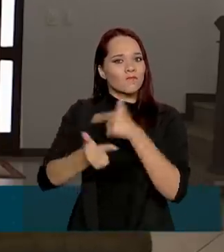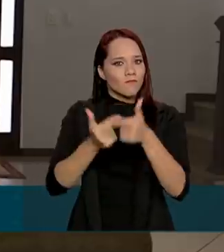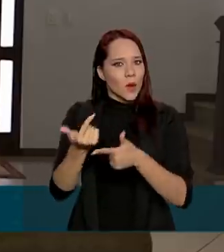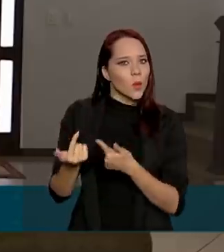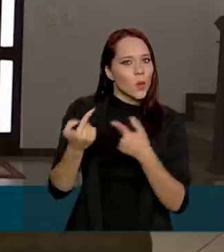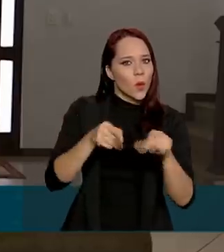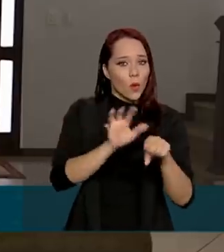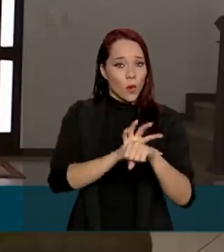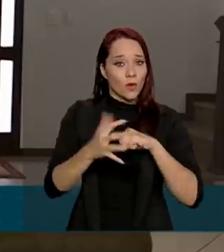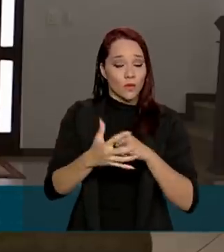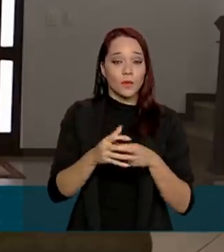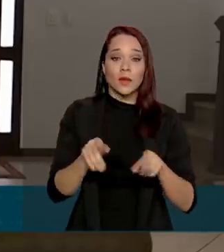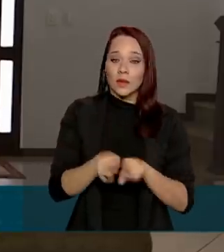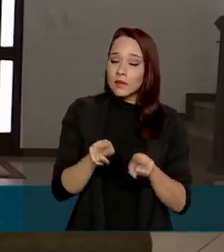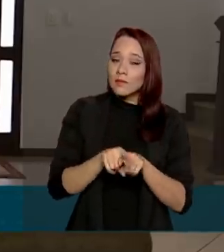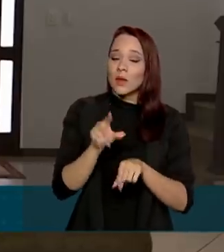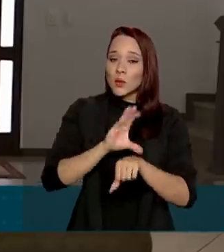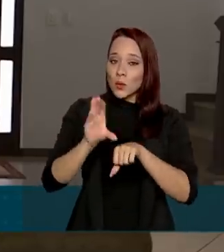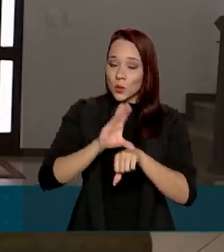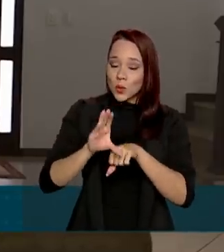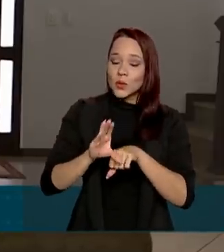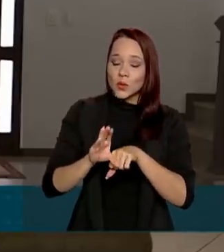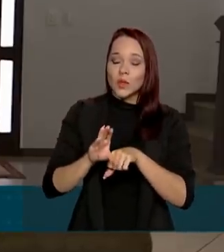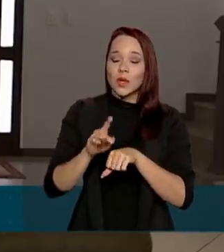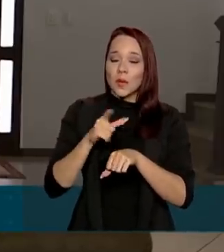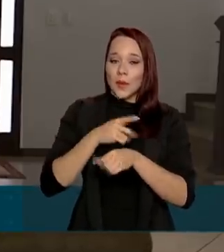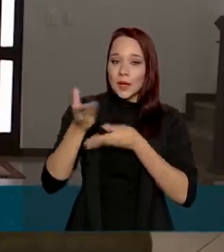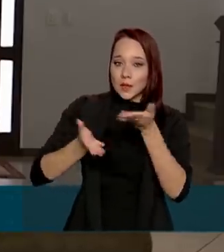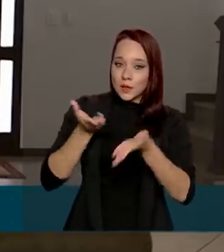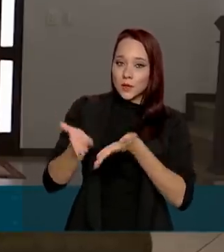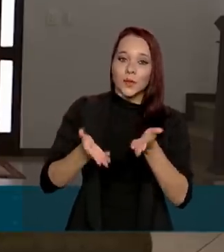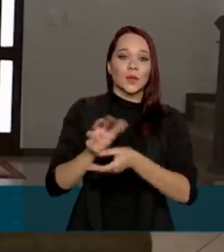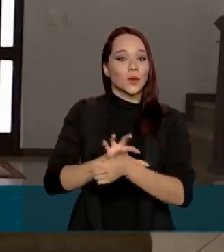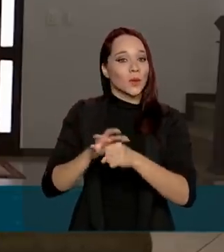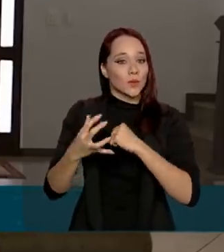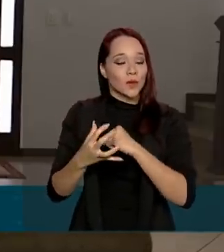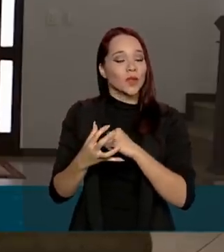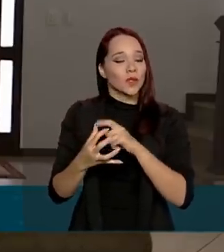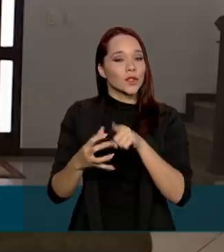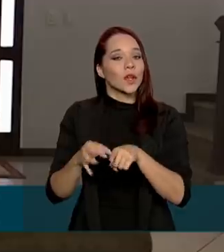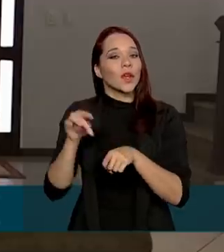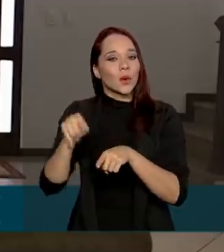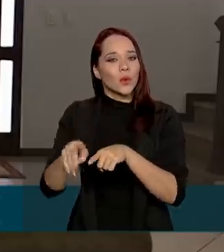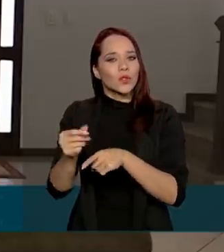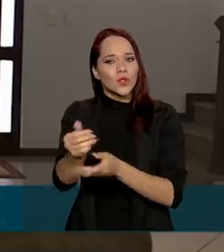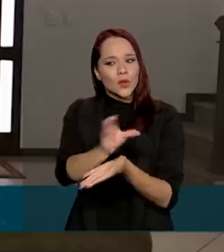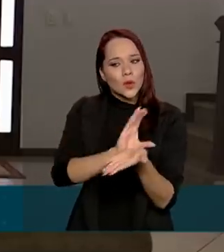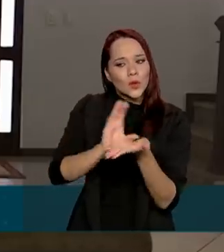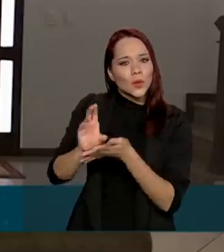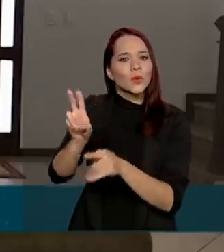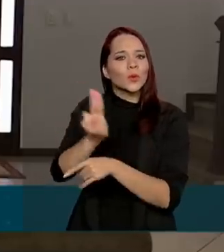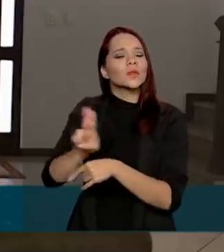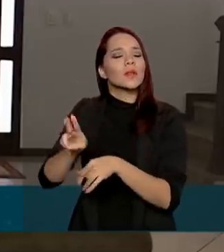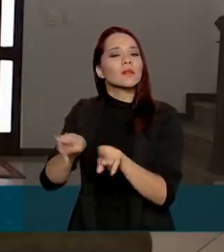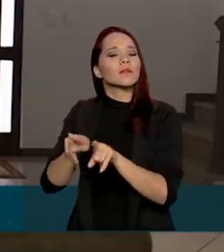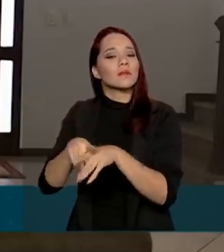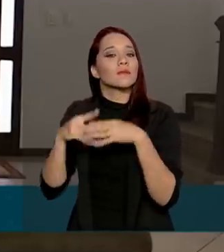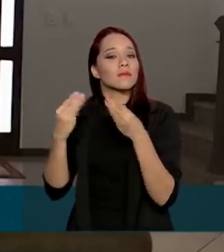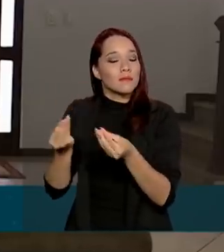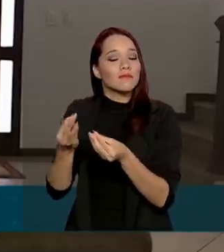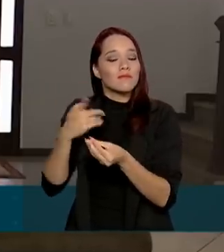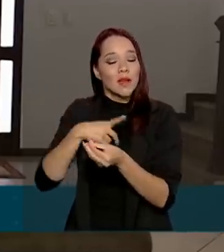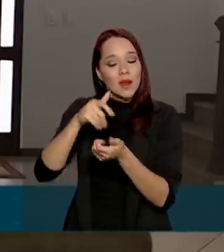Além da capacitação para atendimento a Covid-19, a verba está sendo utilizada também para